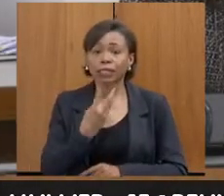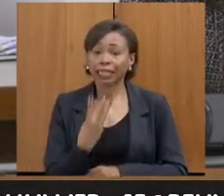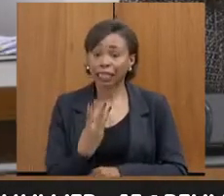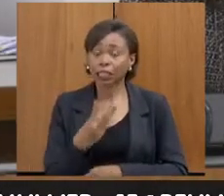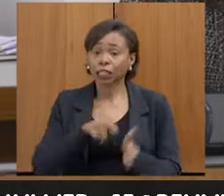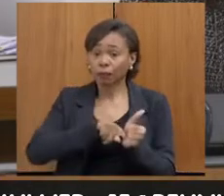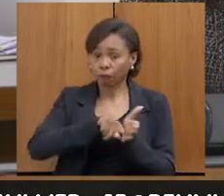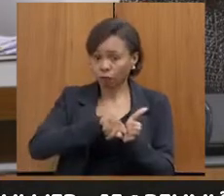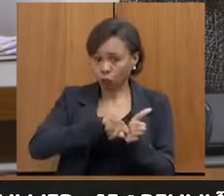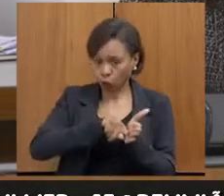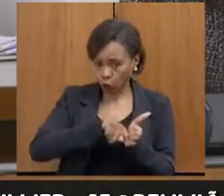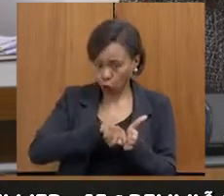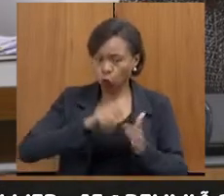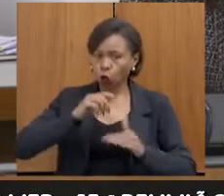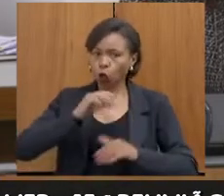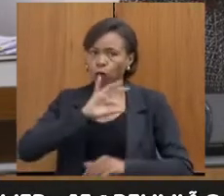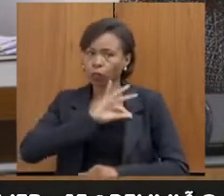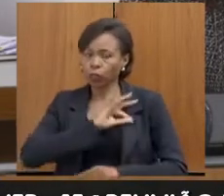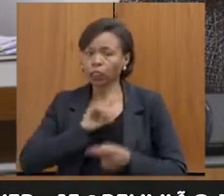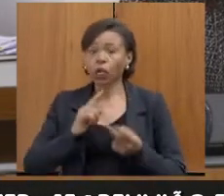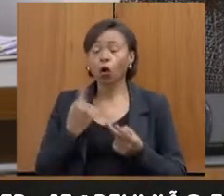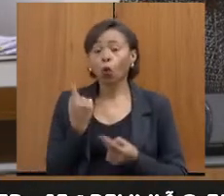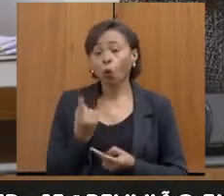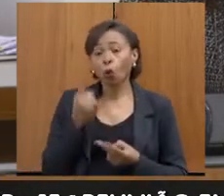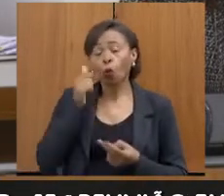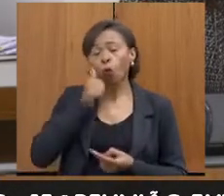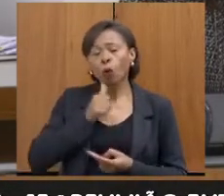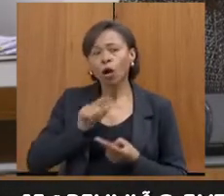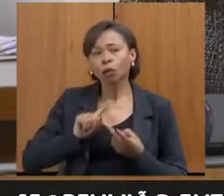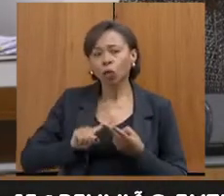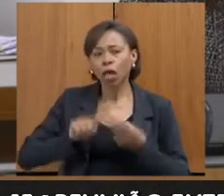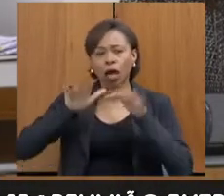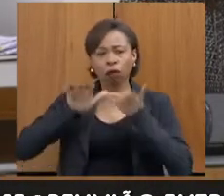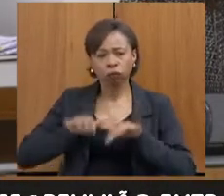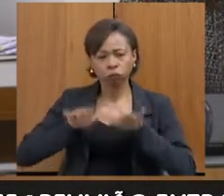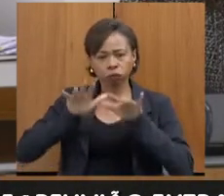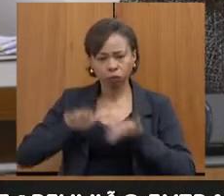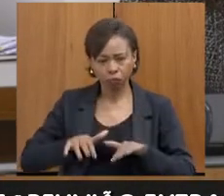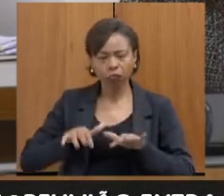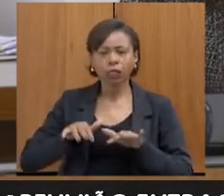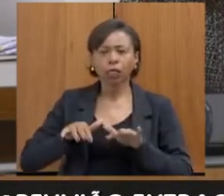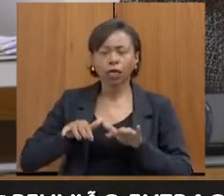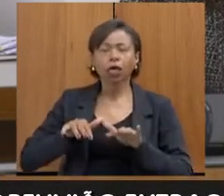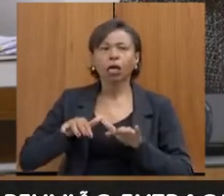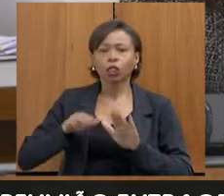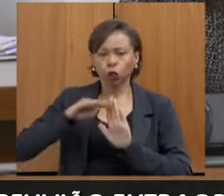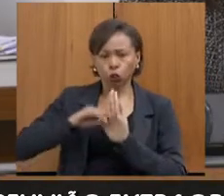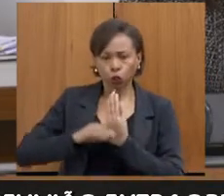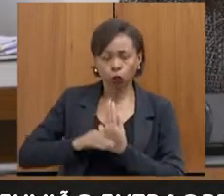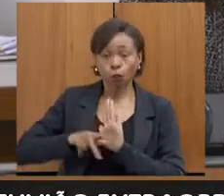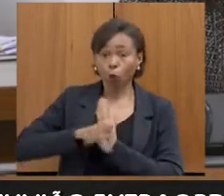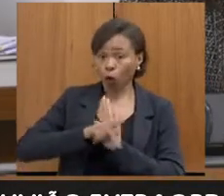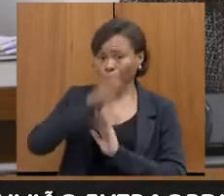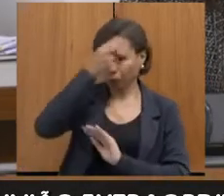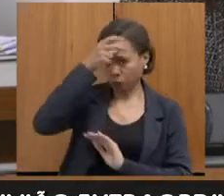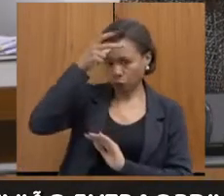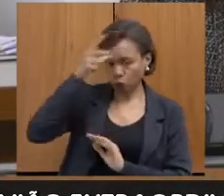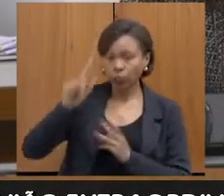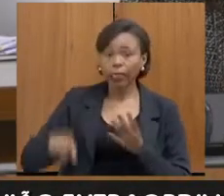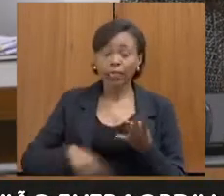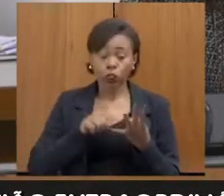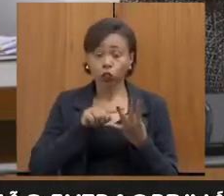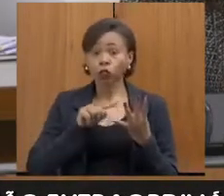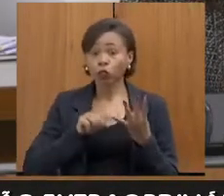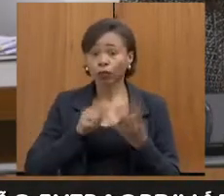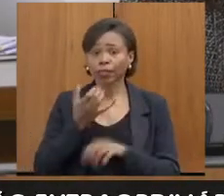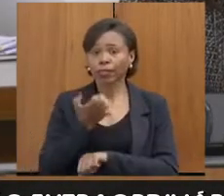de polícia, uma escrivã de carreira, a gente tem uma escrivã que é cedida pela prefeitura e dois estagiários